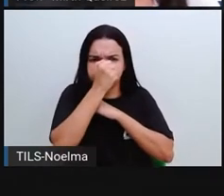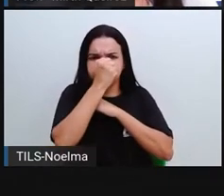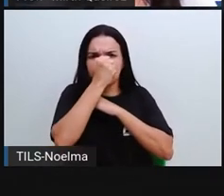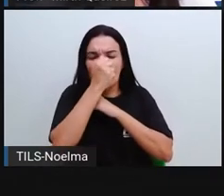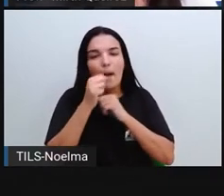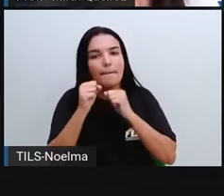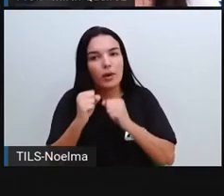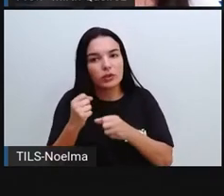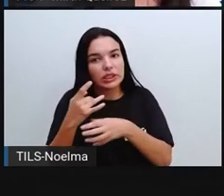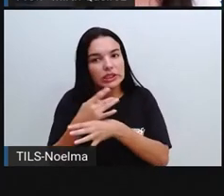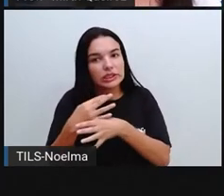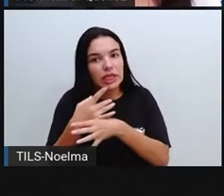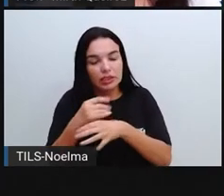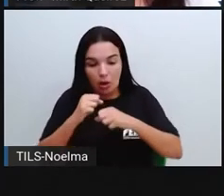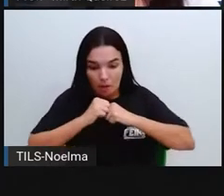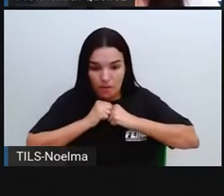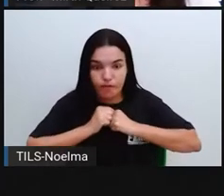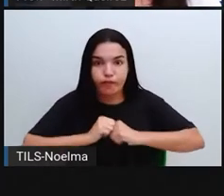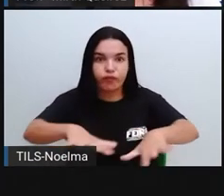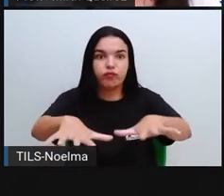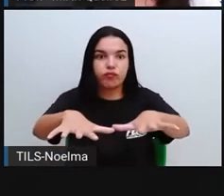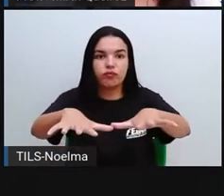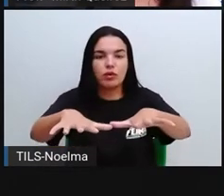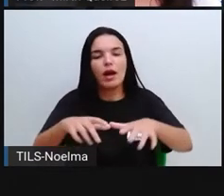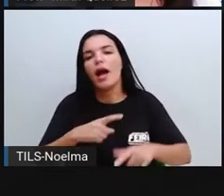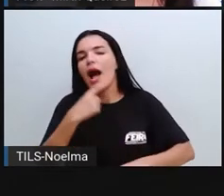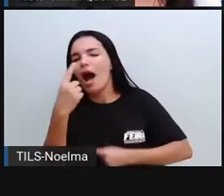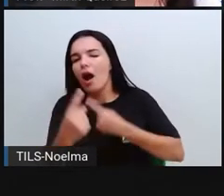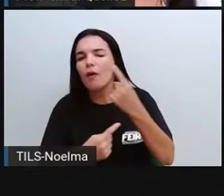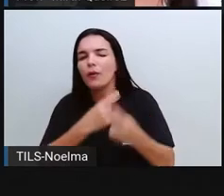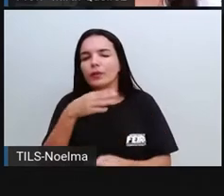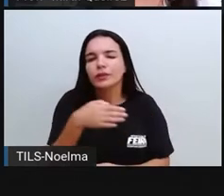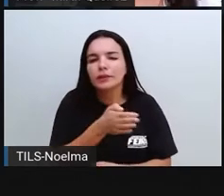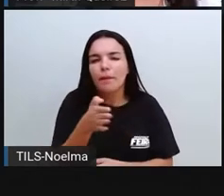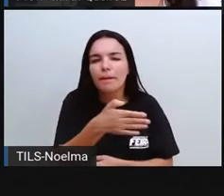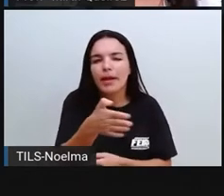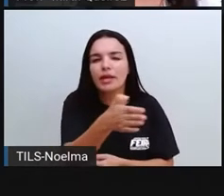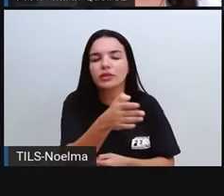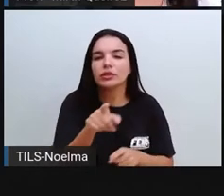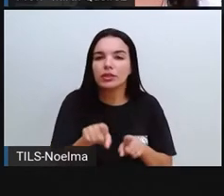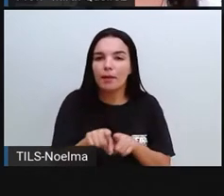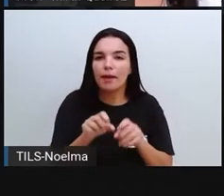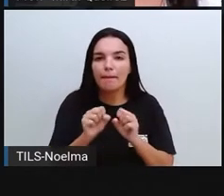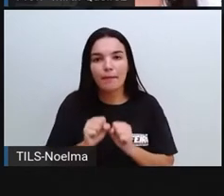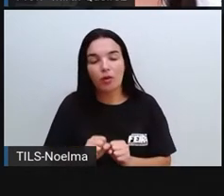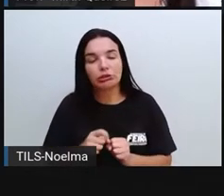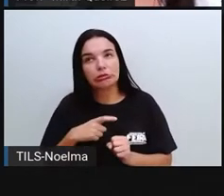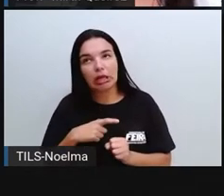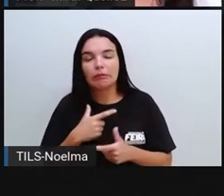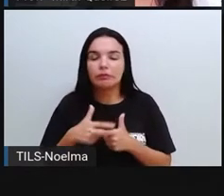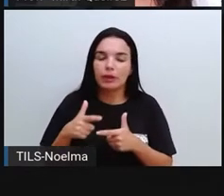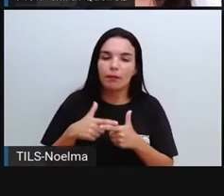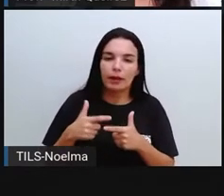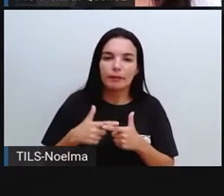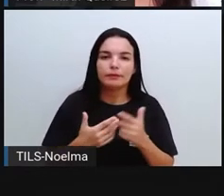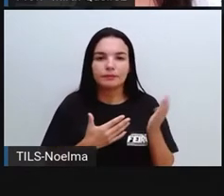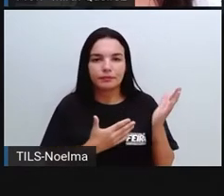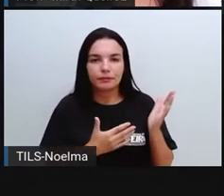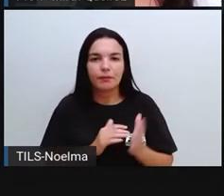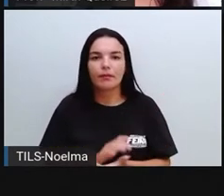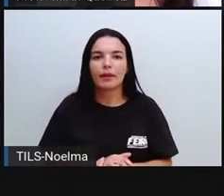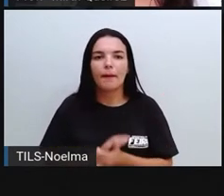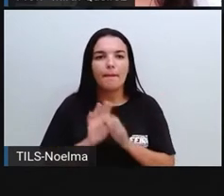Alguns peixes também, alguns animais também podem ser afetados por esse tipo de barragem, certo?